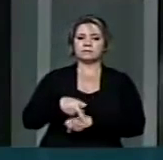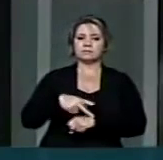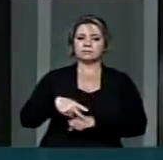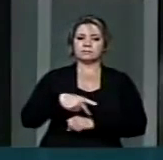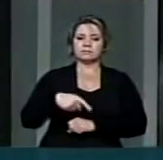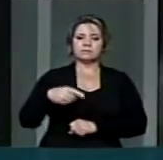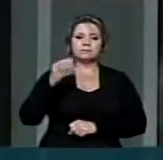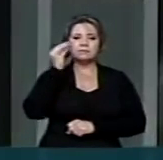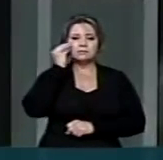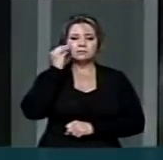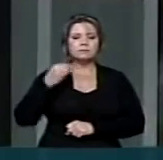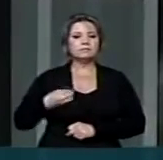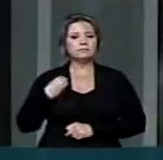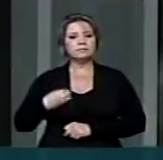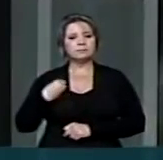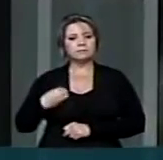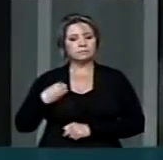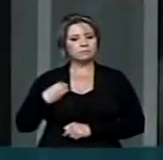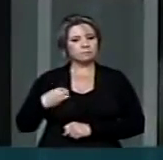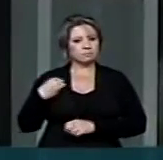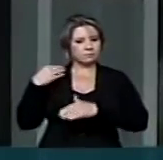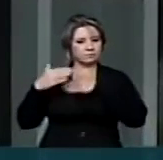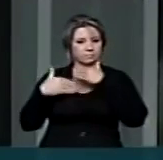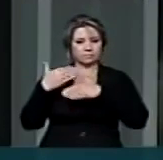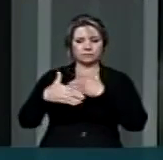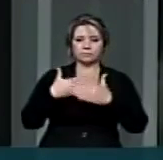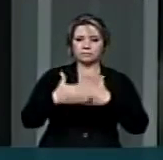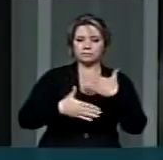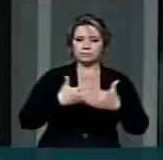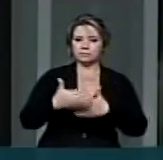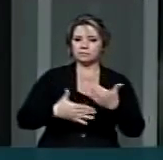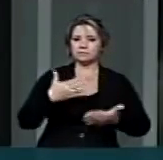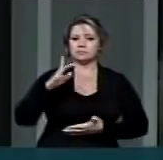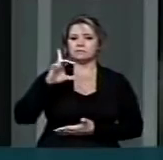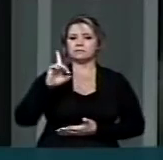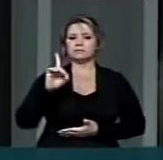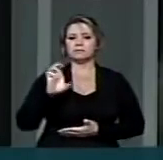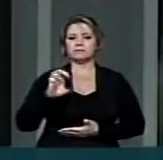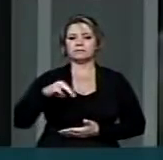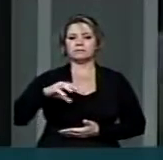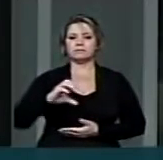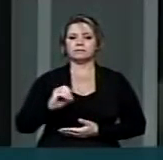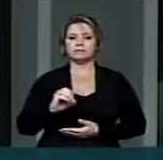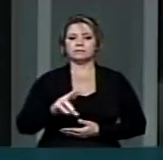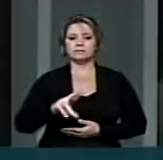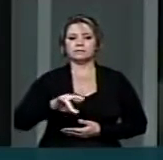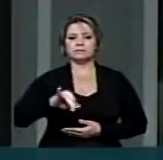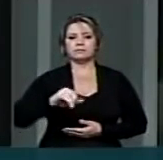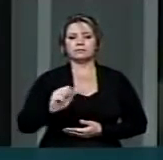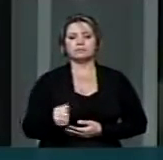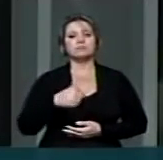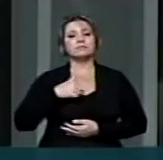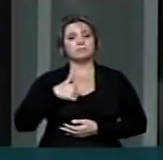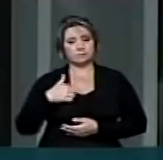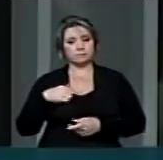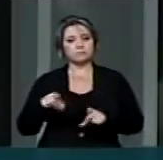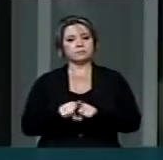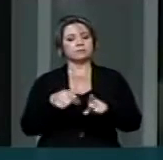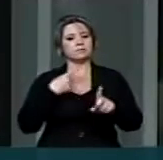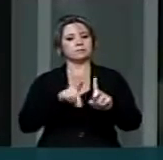mais longo período da história de democracias, vive também um período de grandes desafios.